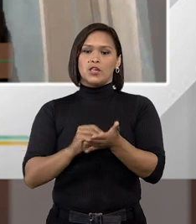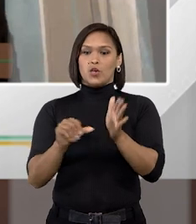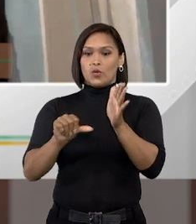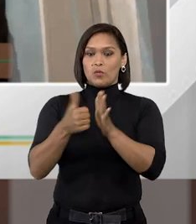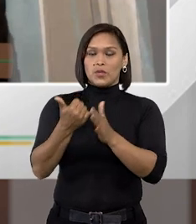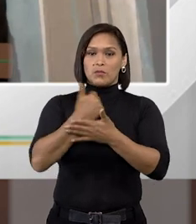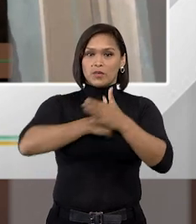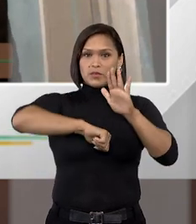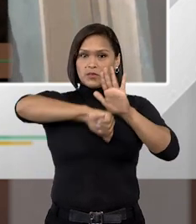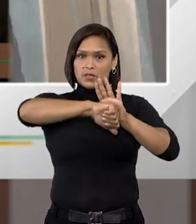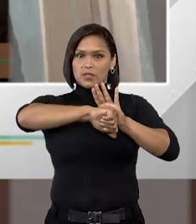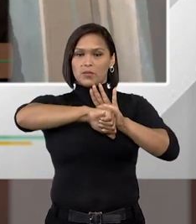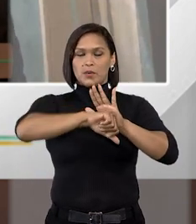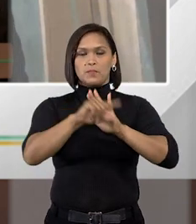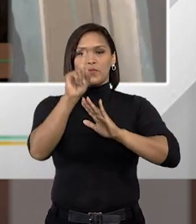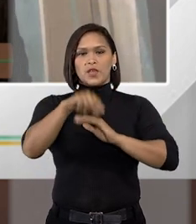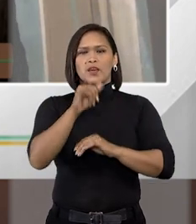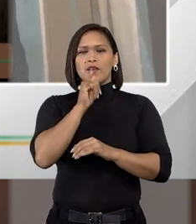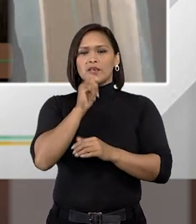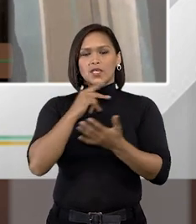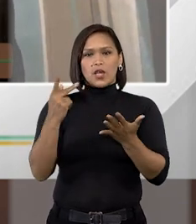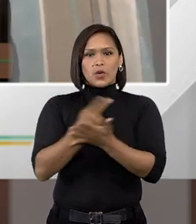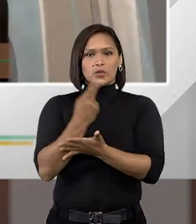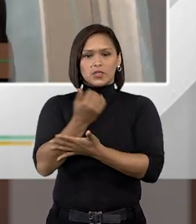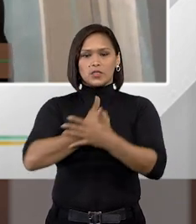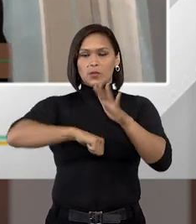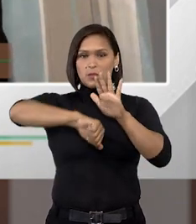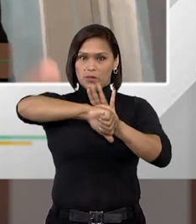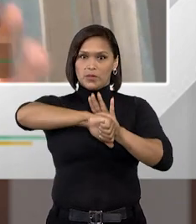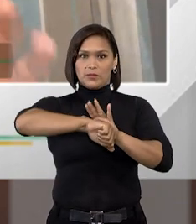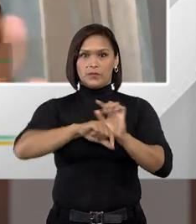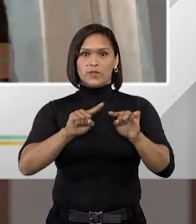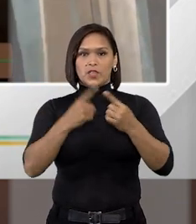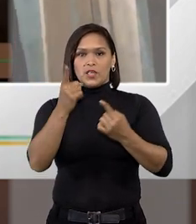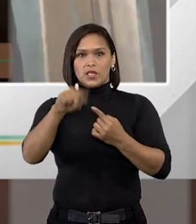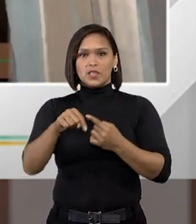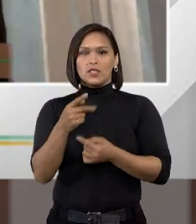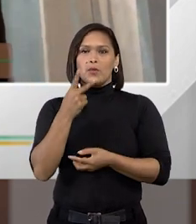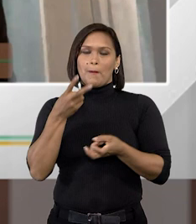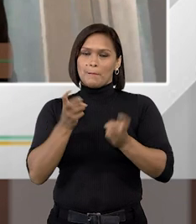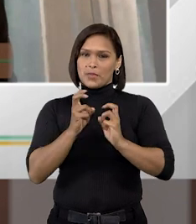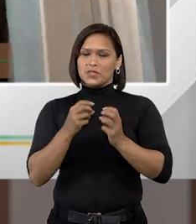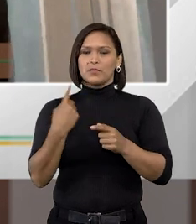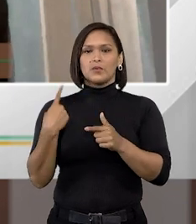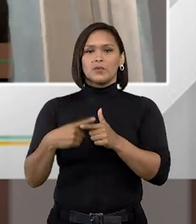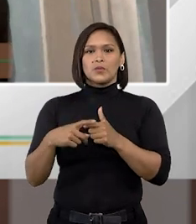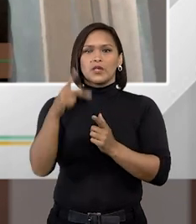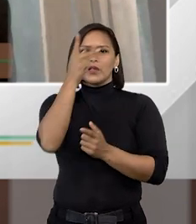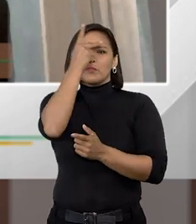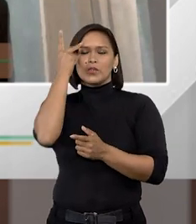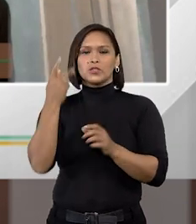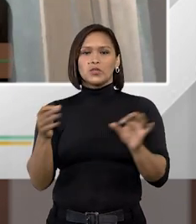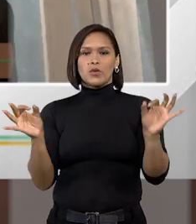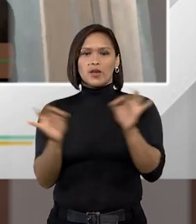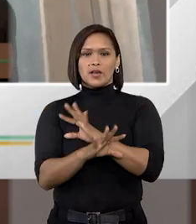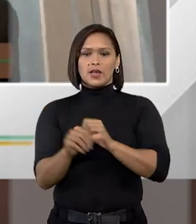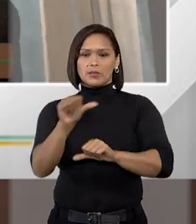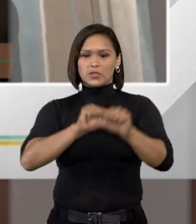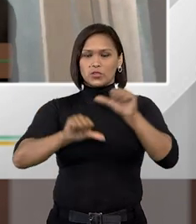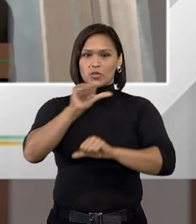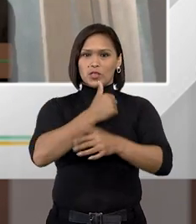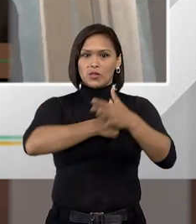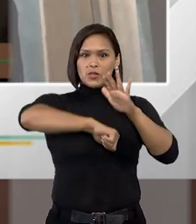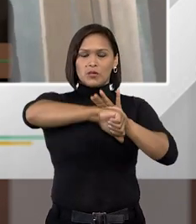primeiro crime do primeiro acontecimento fático então olha só por que a pessoa acaba se tornando um